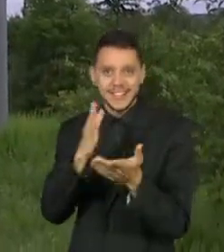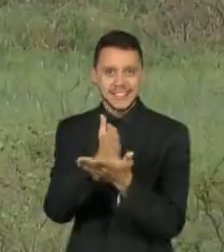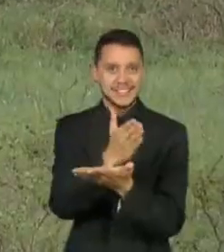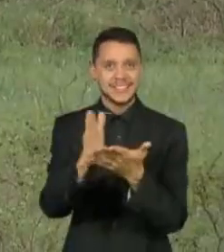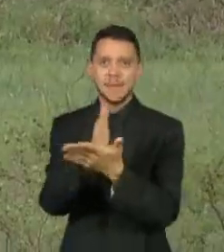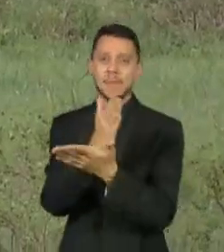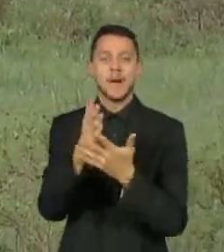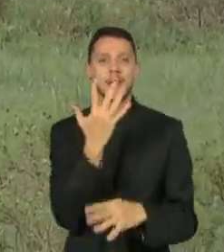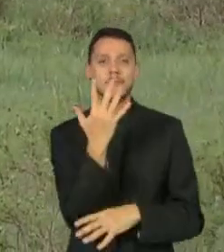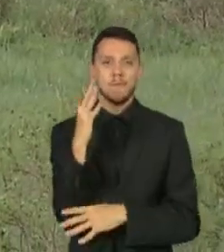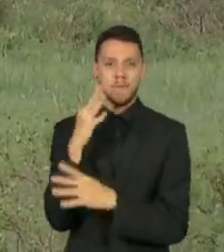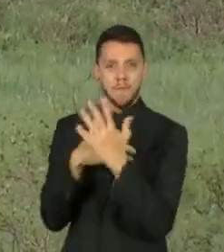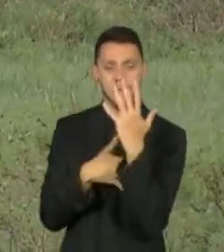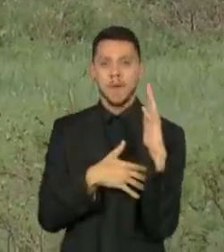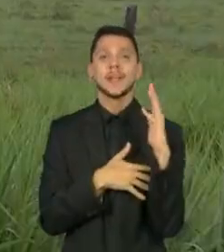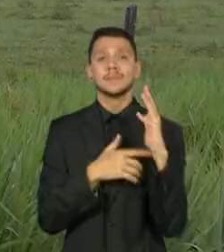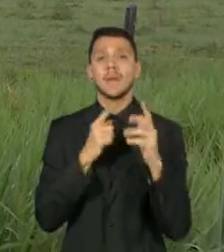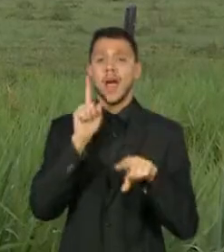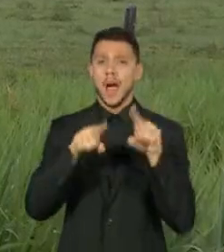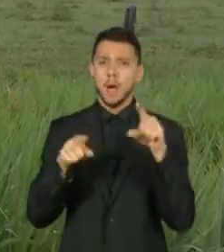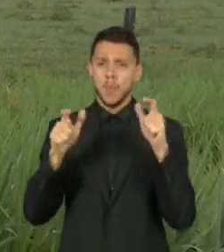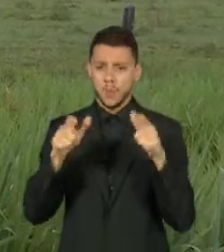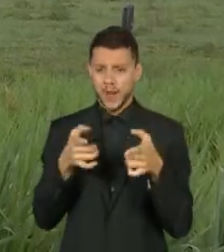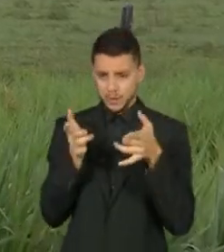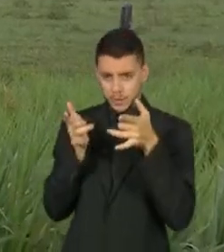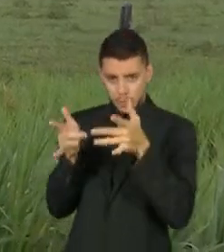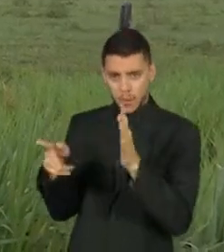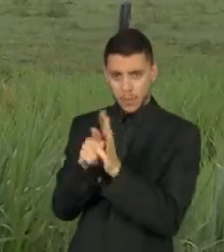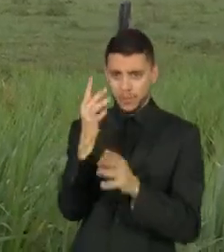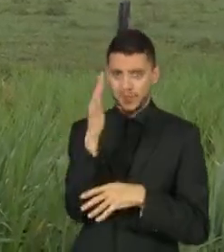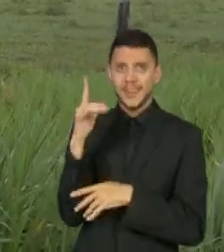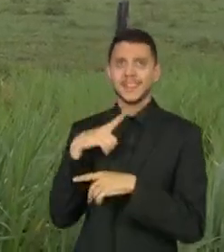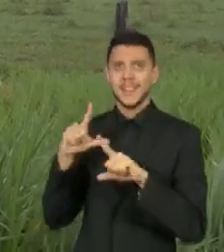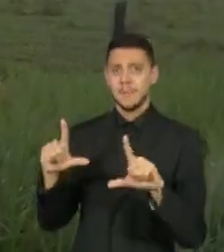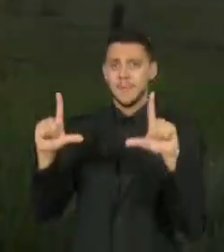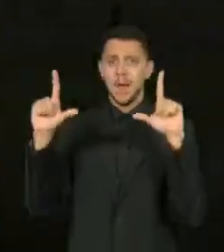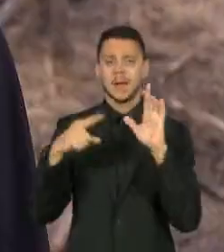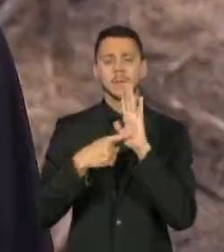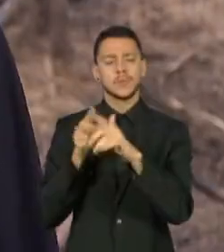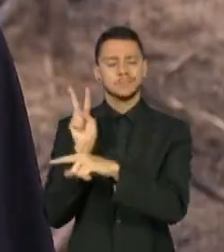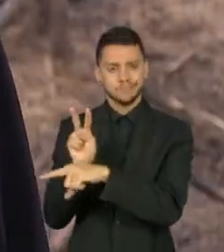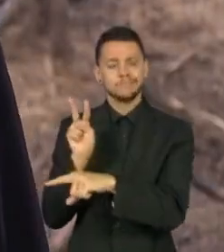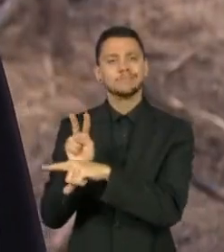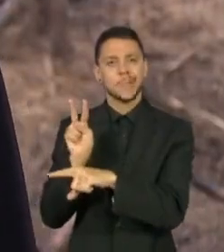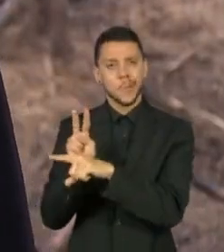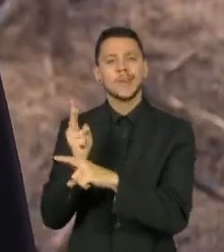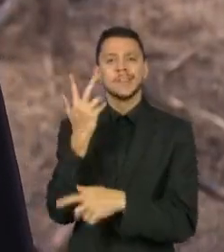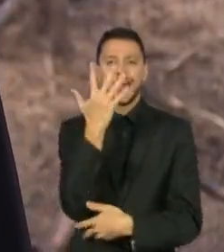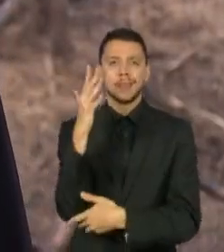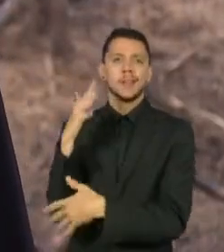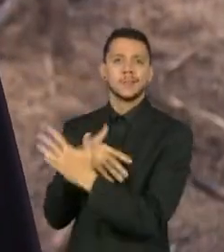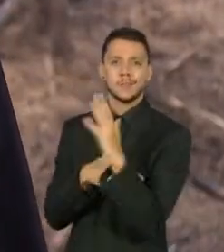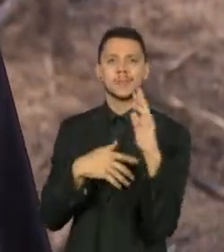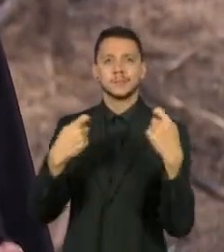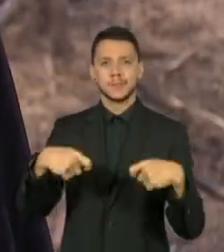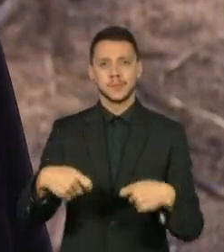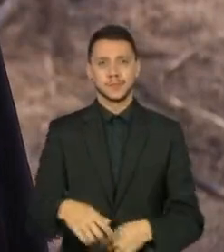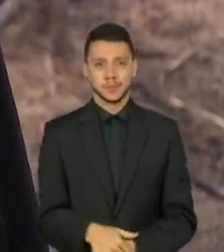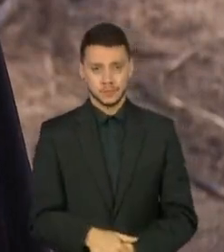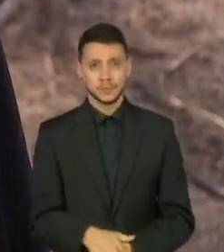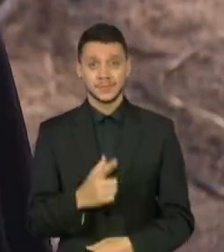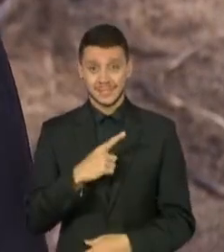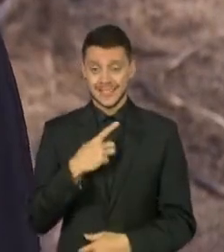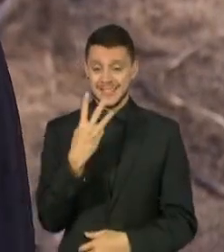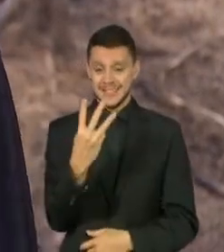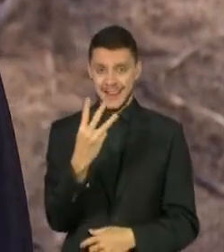trechos, só o que sobrou de natureza está na placa de sinalização. A região entre os três estados está se